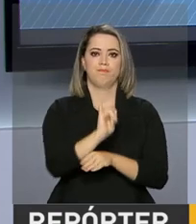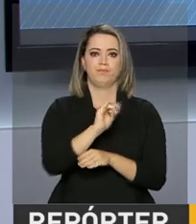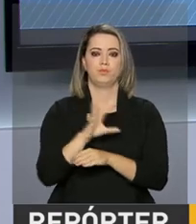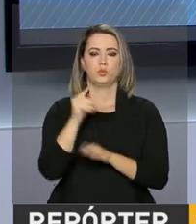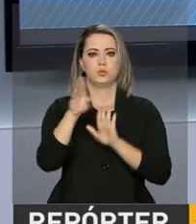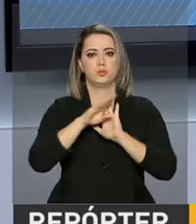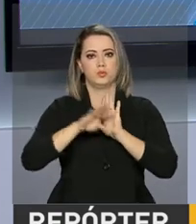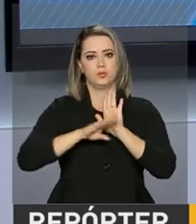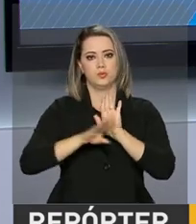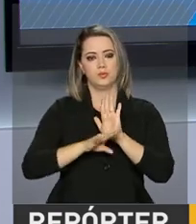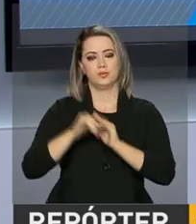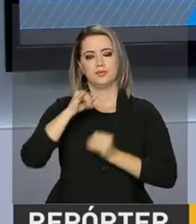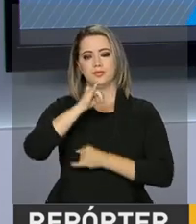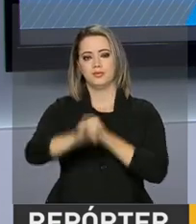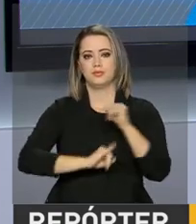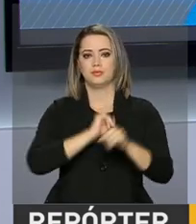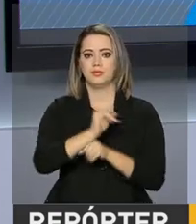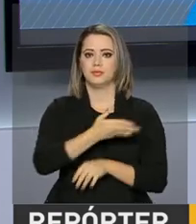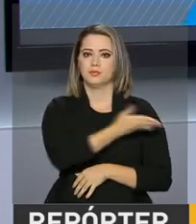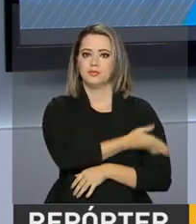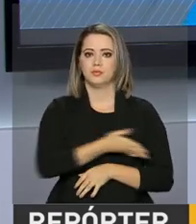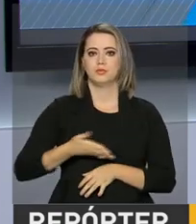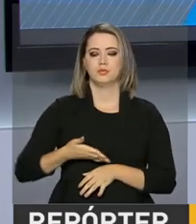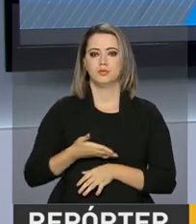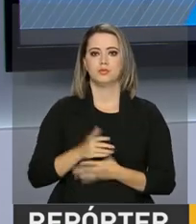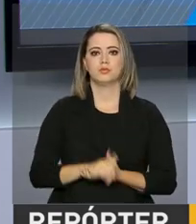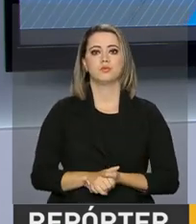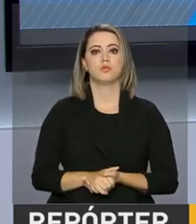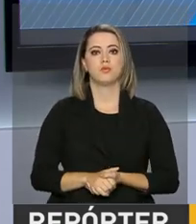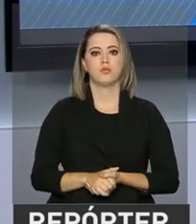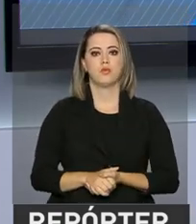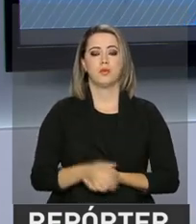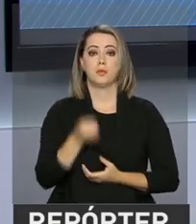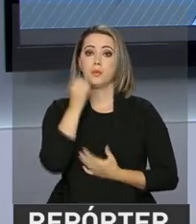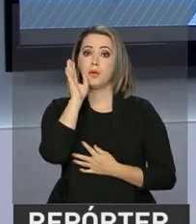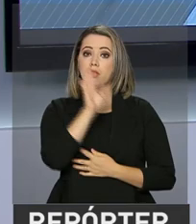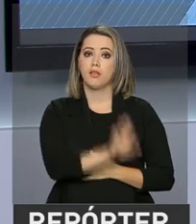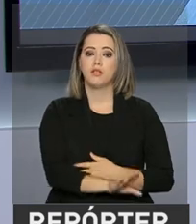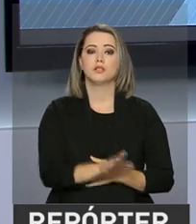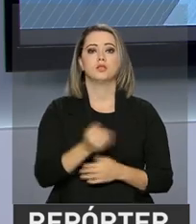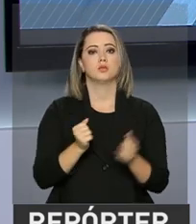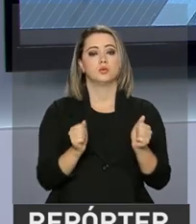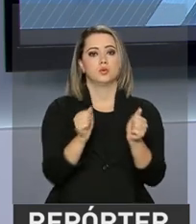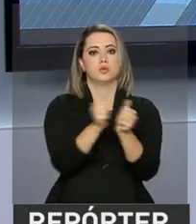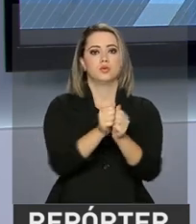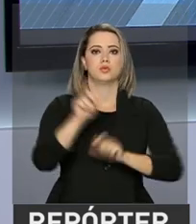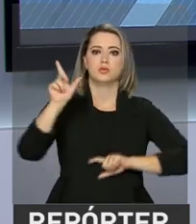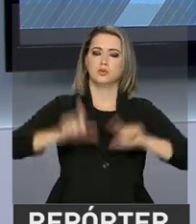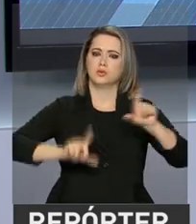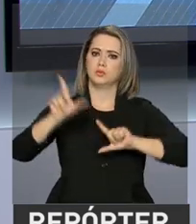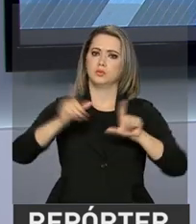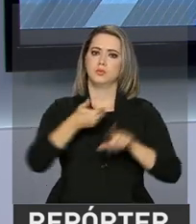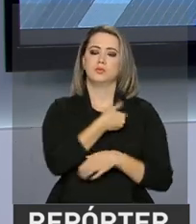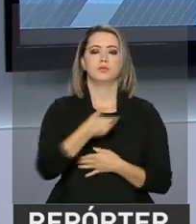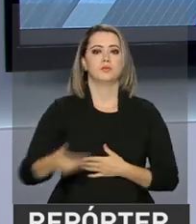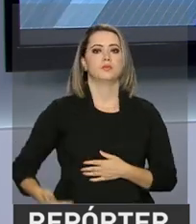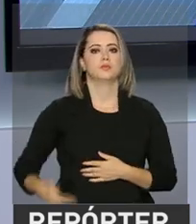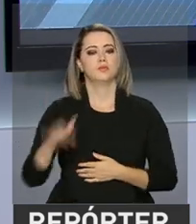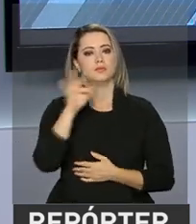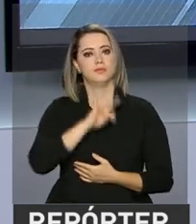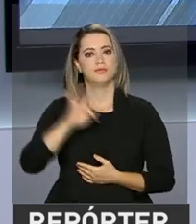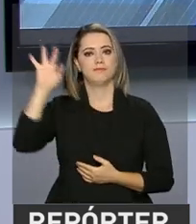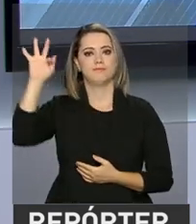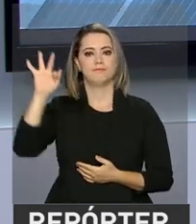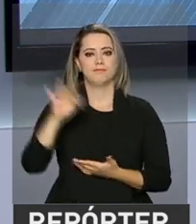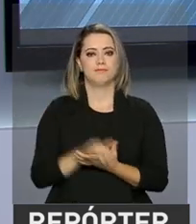e toda a programação também se encontra em nossa página na internet. Uma ótima tarde para você e continue com a gente aqui na NBR, a